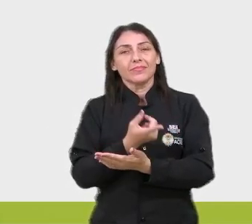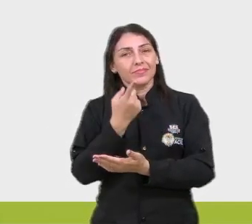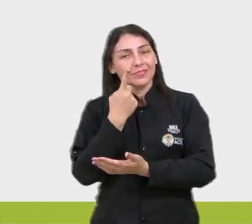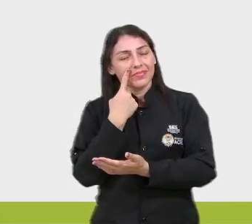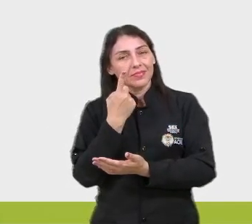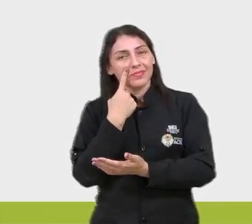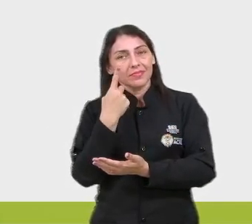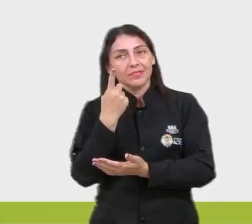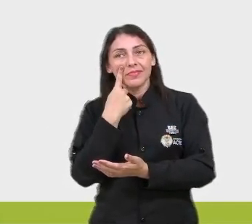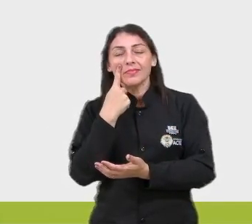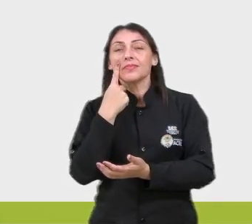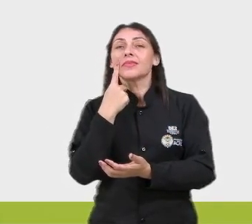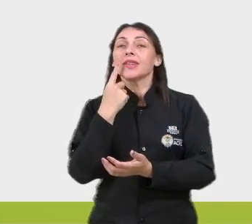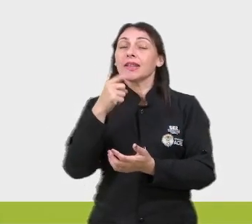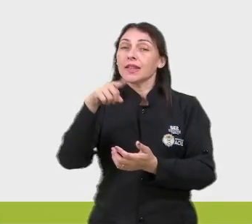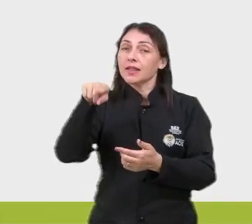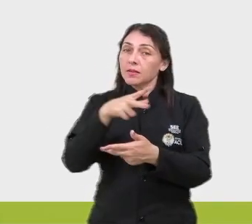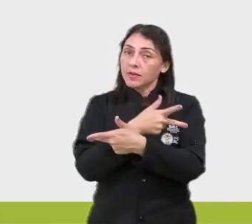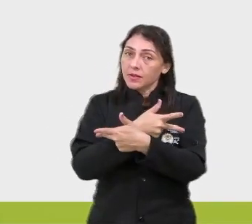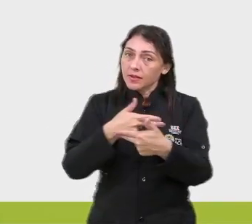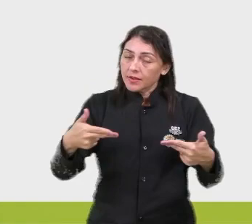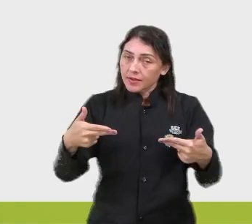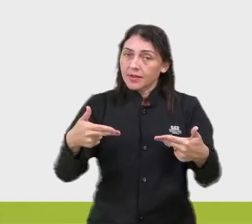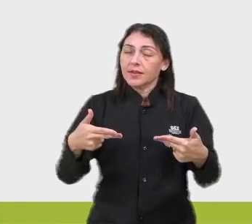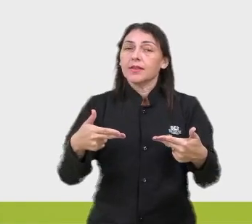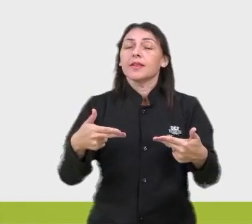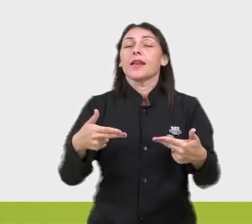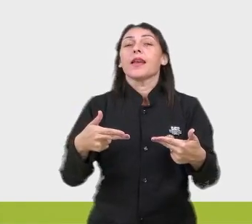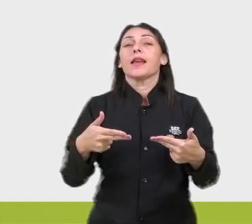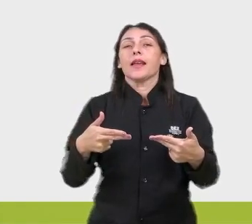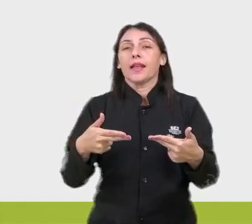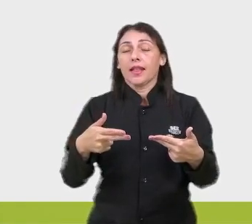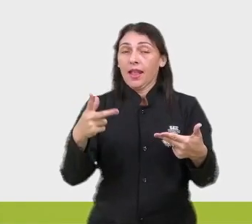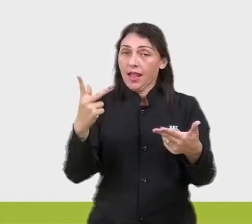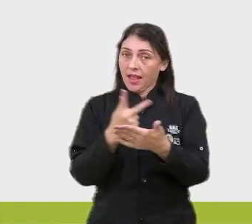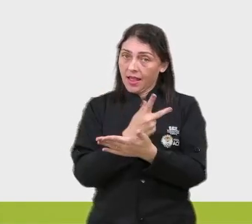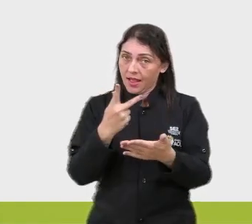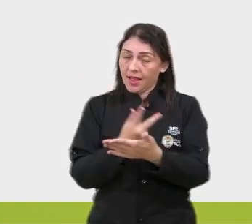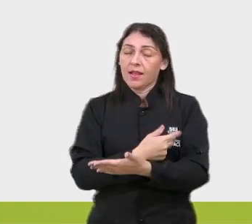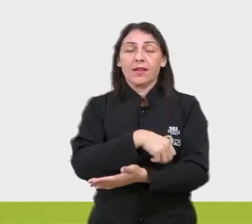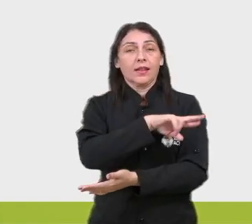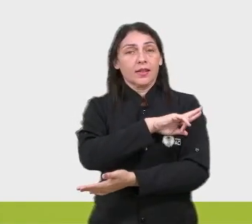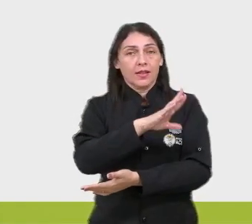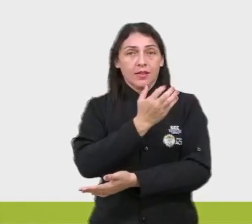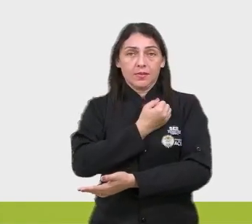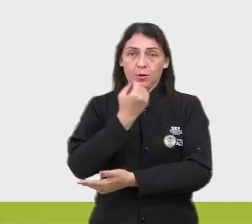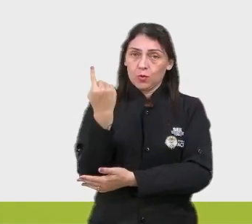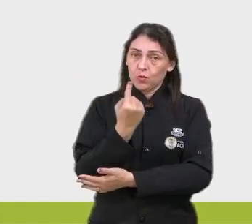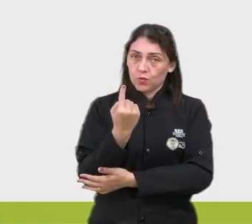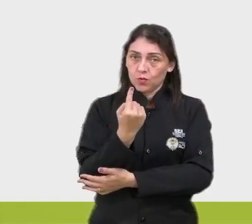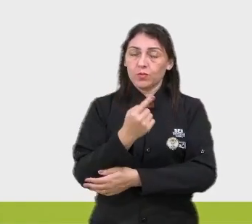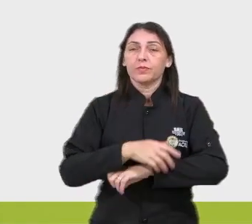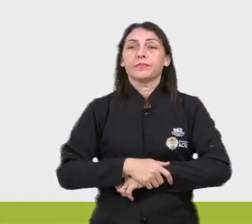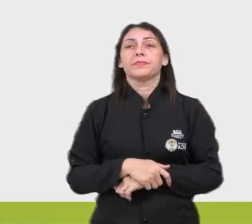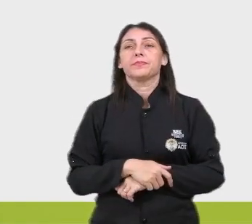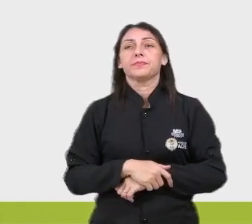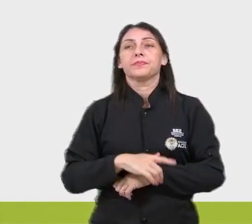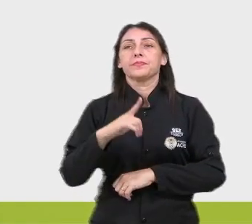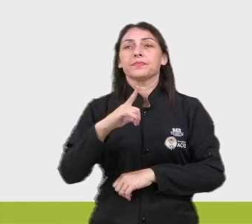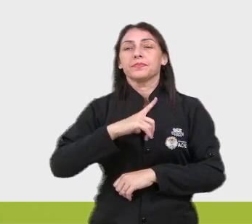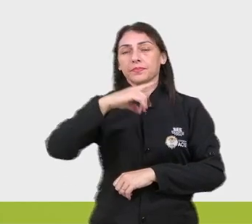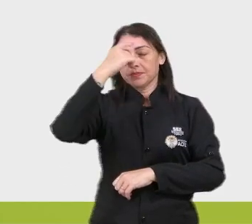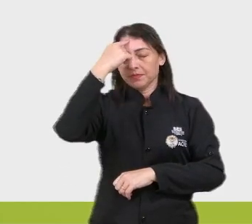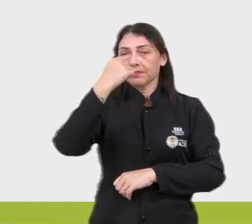que essas questões de acentuação é a penalidade, vai na competência de número 1. E aqui tem uma